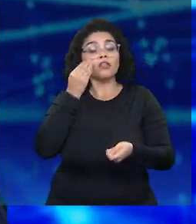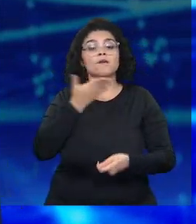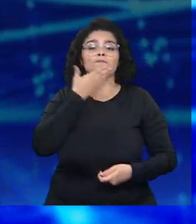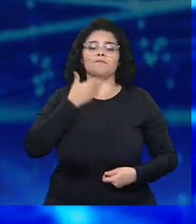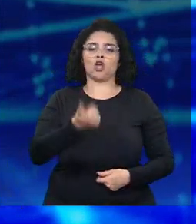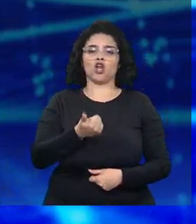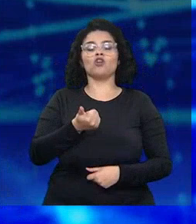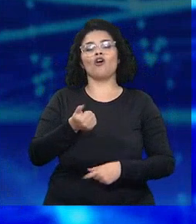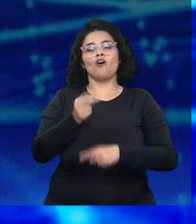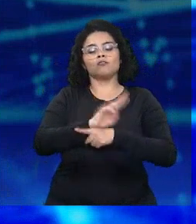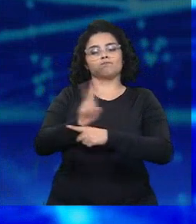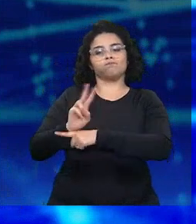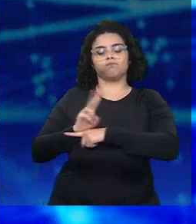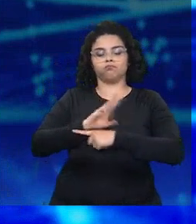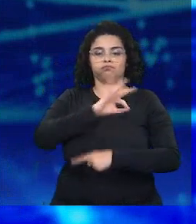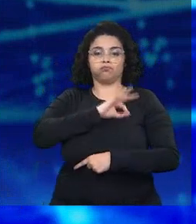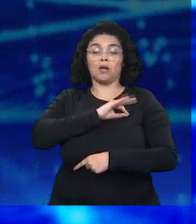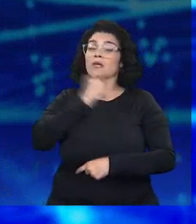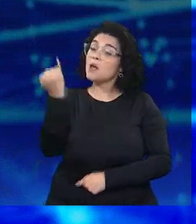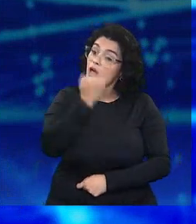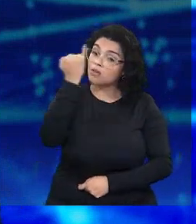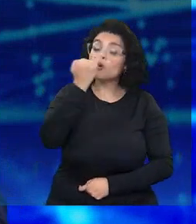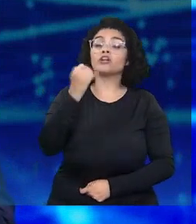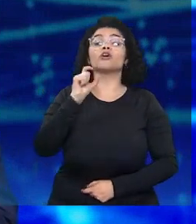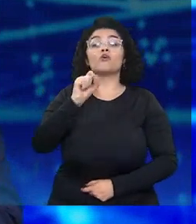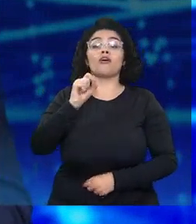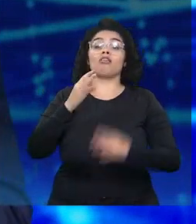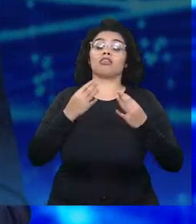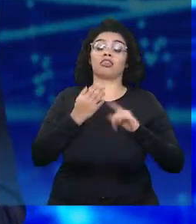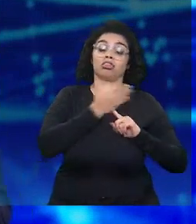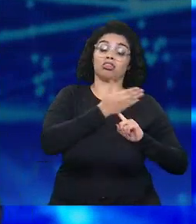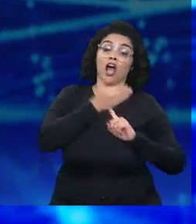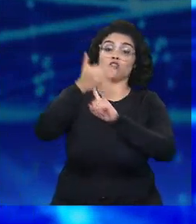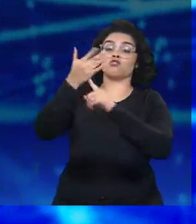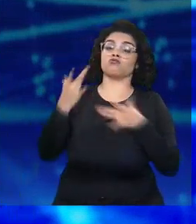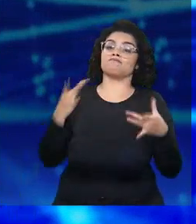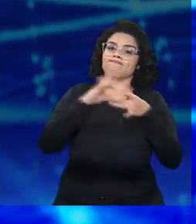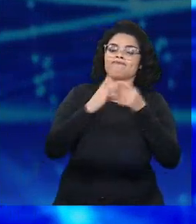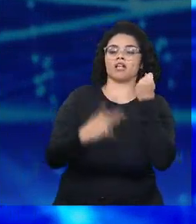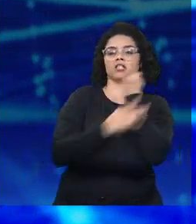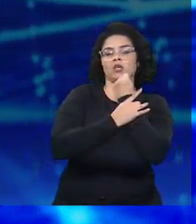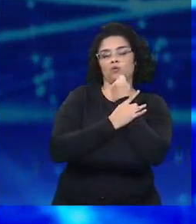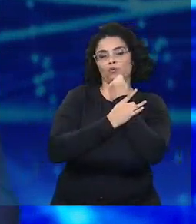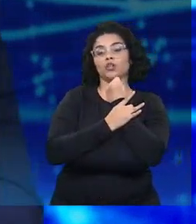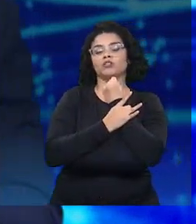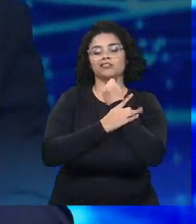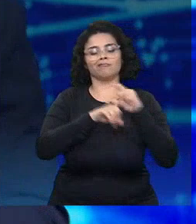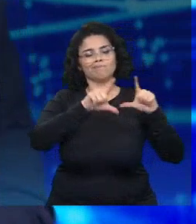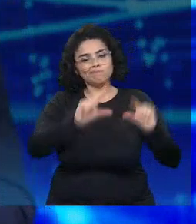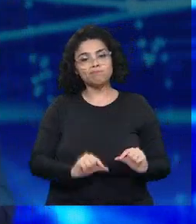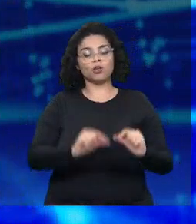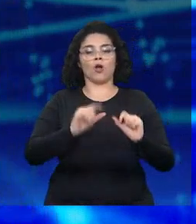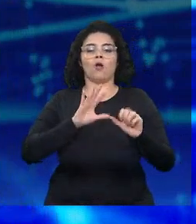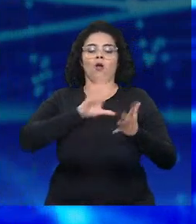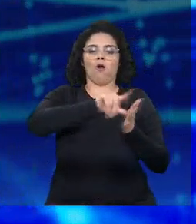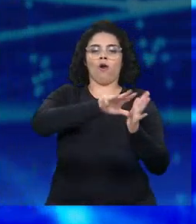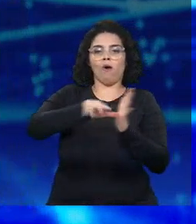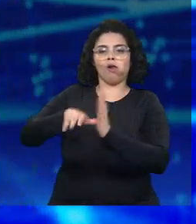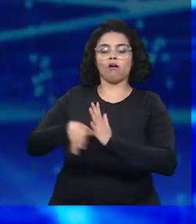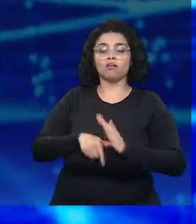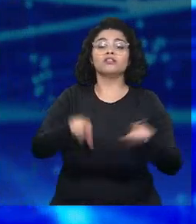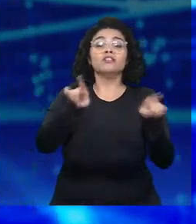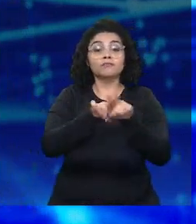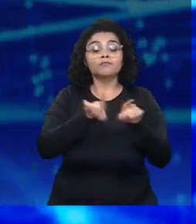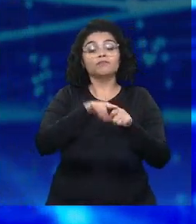Então é fundamental usar tecnologia para coibir esse tipo de roubo. Vamos combater pesadamente, usando inteligência, as quadrilhas de